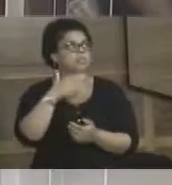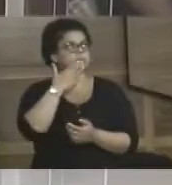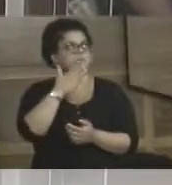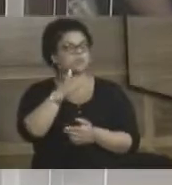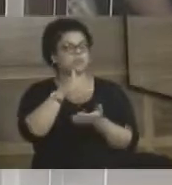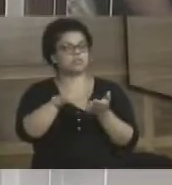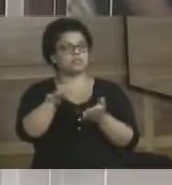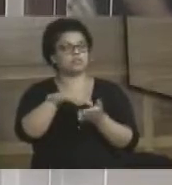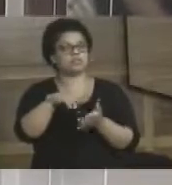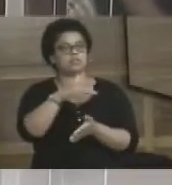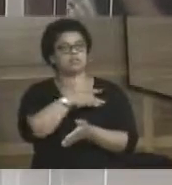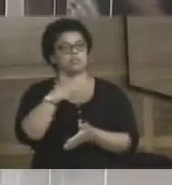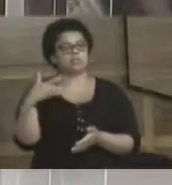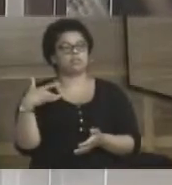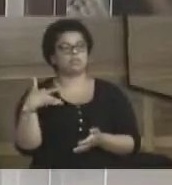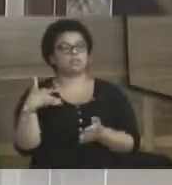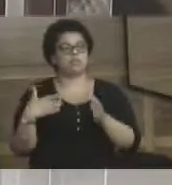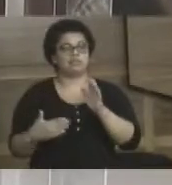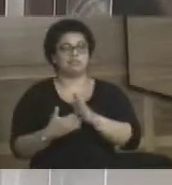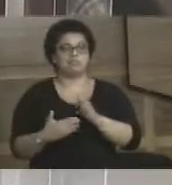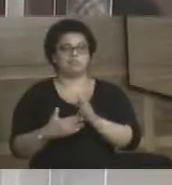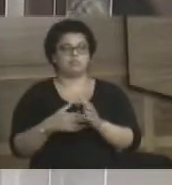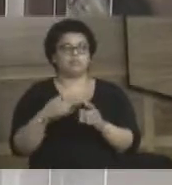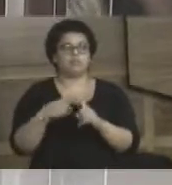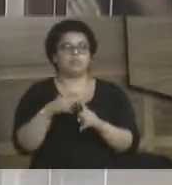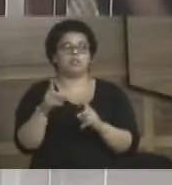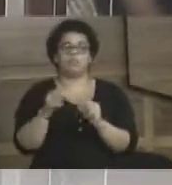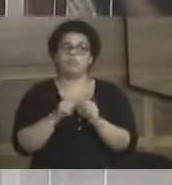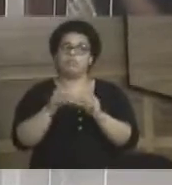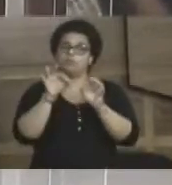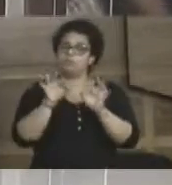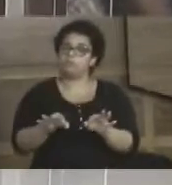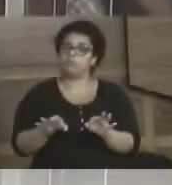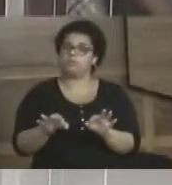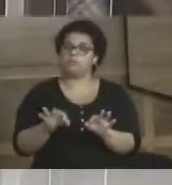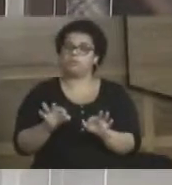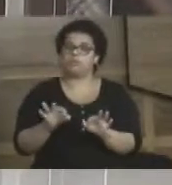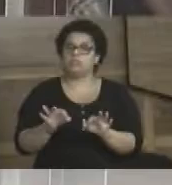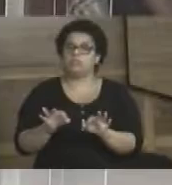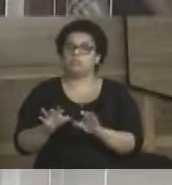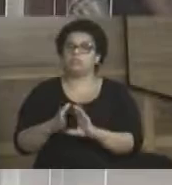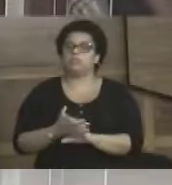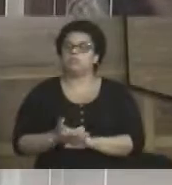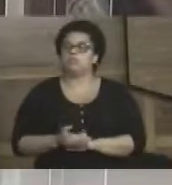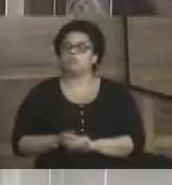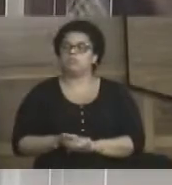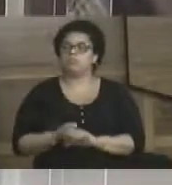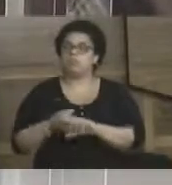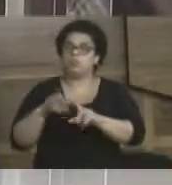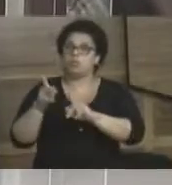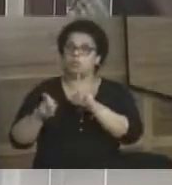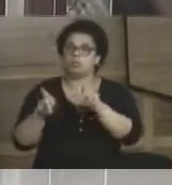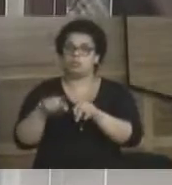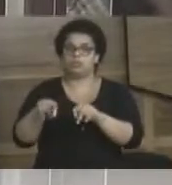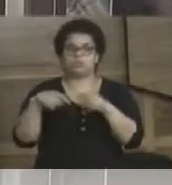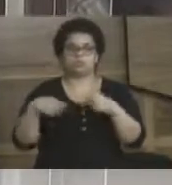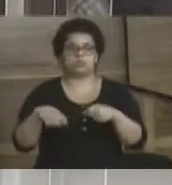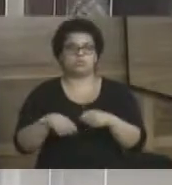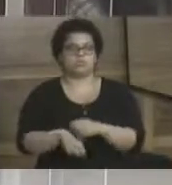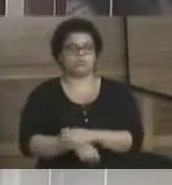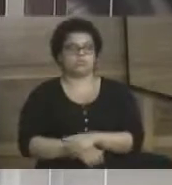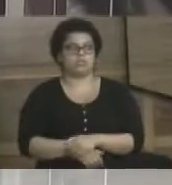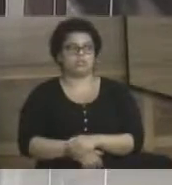que interfira com relação aos agentes e que eles comecem realmente a atender a nossa população da forma que ela merece. Vereadora,